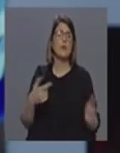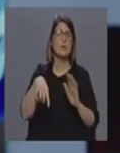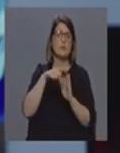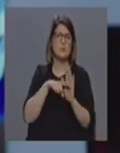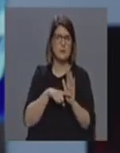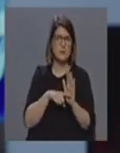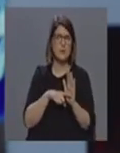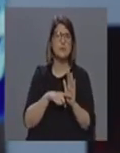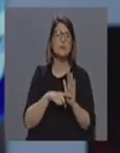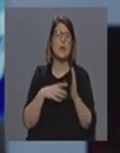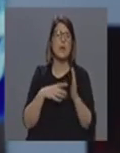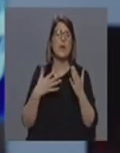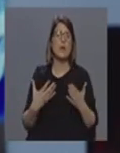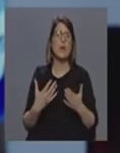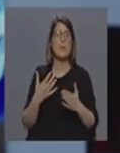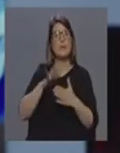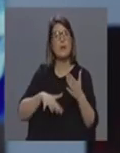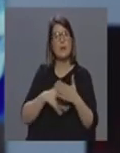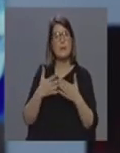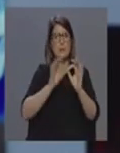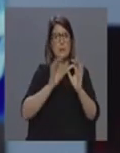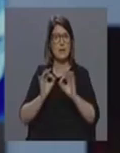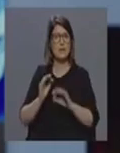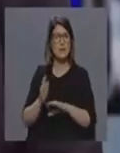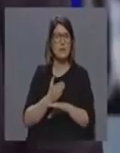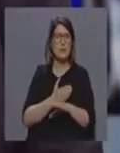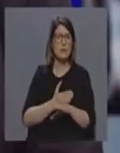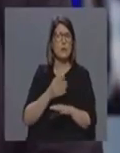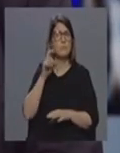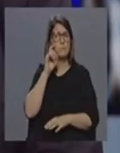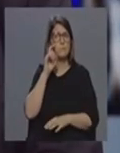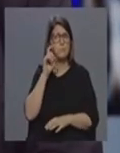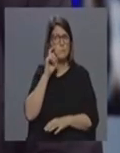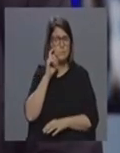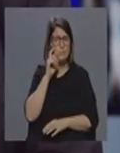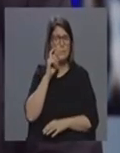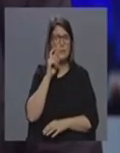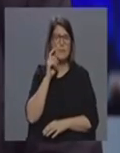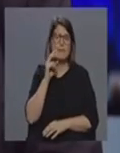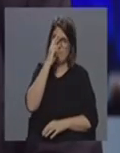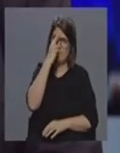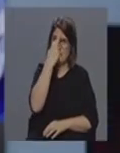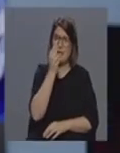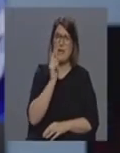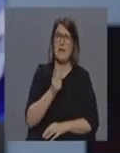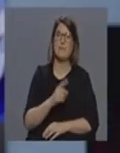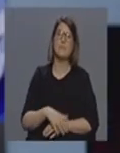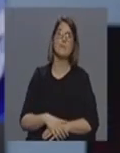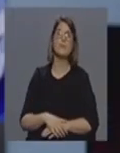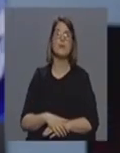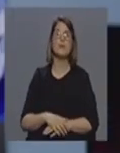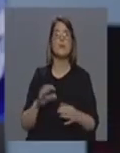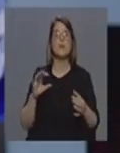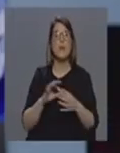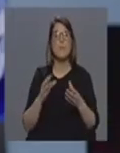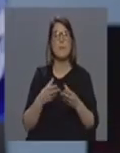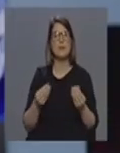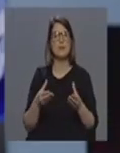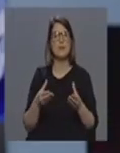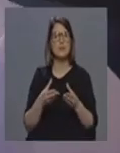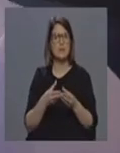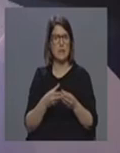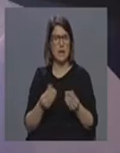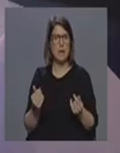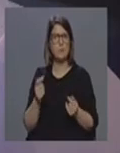têm que ser digamos assim aqui devidamente planeadas e acauteladas estamos a enviar todos os esforços para que isso seja E a nível de material nomeadamente de proteção